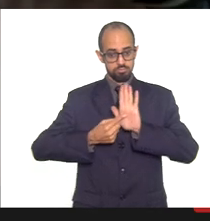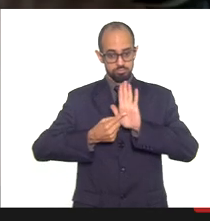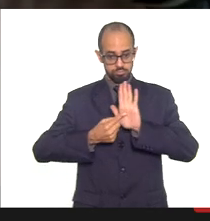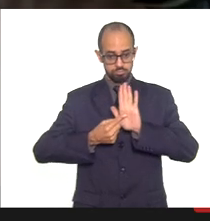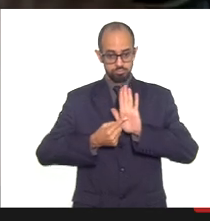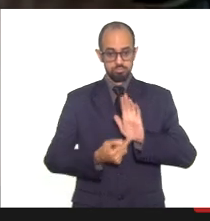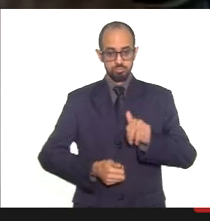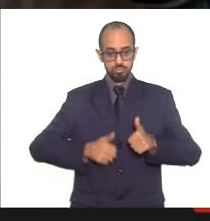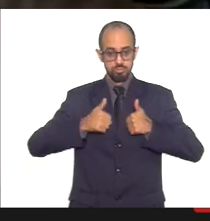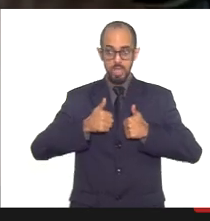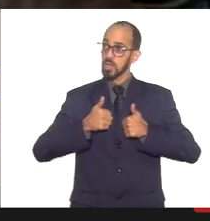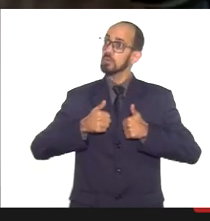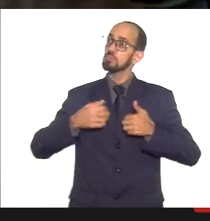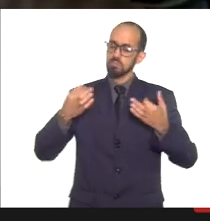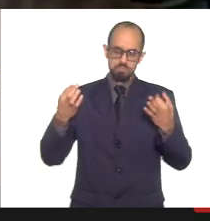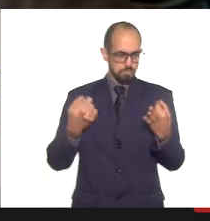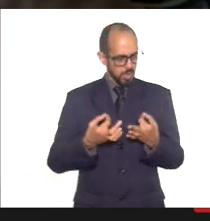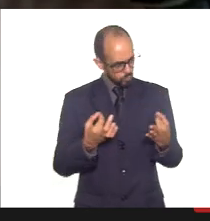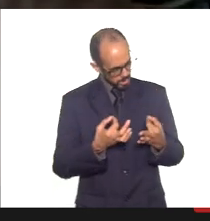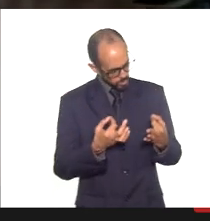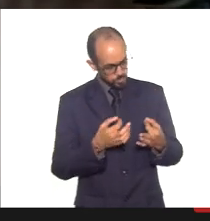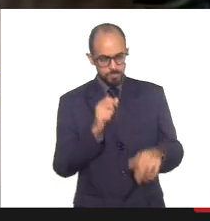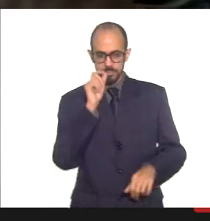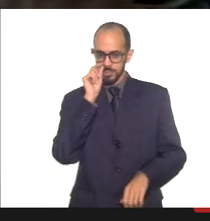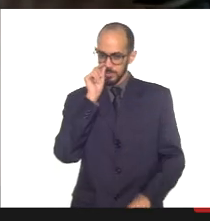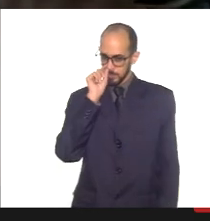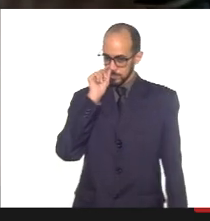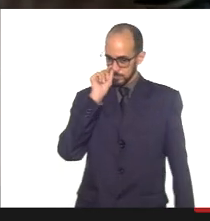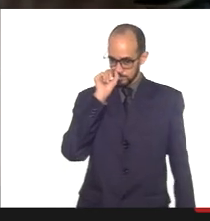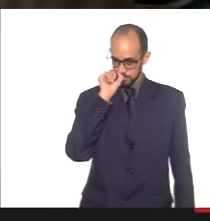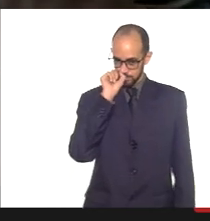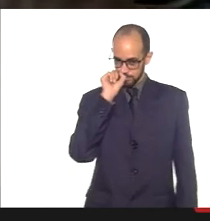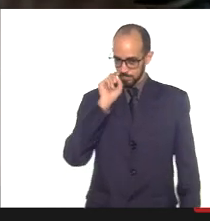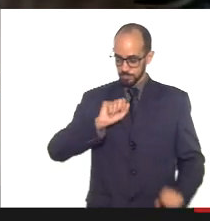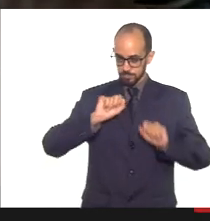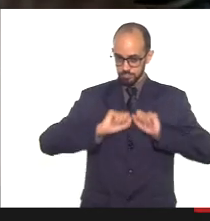Perfeito. Vou colocar a apresentação aqui na tela.